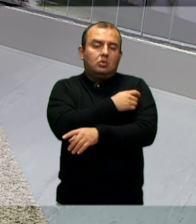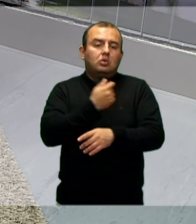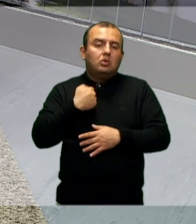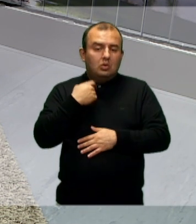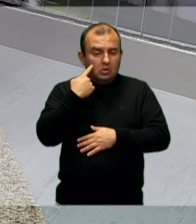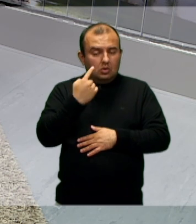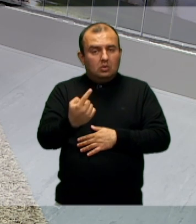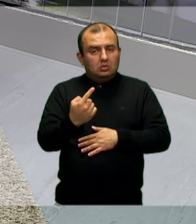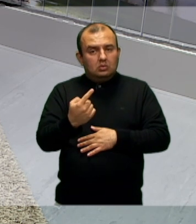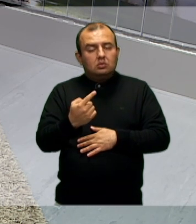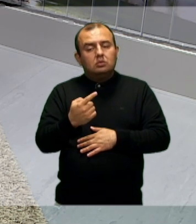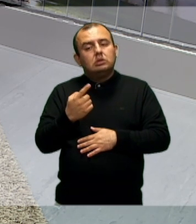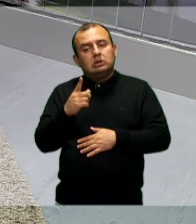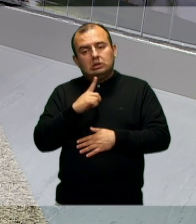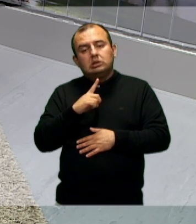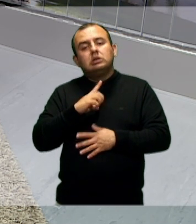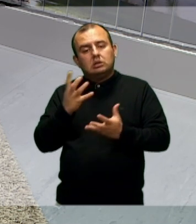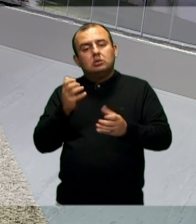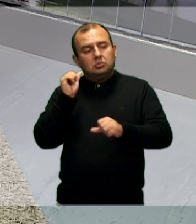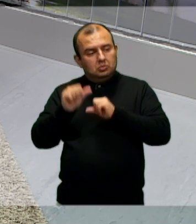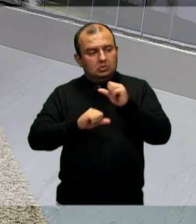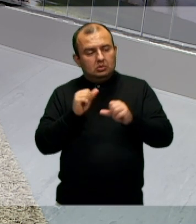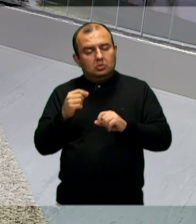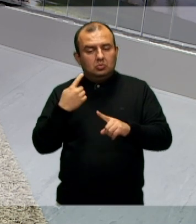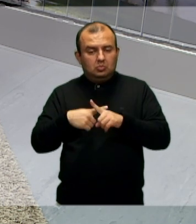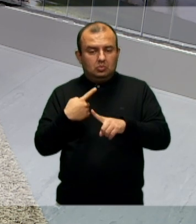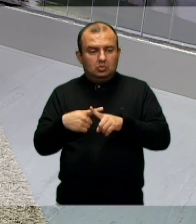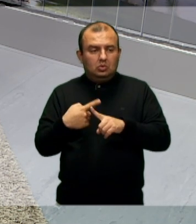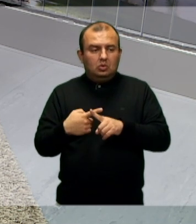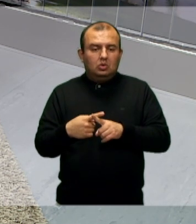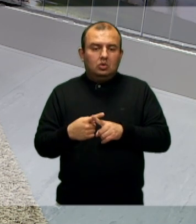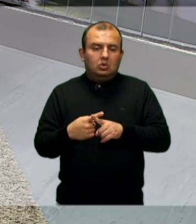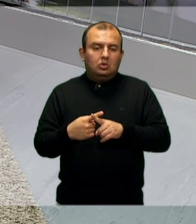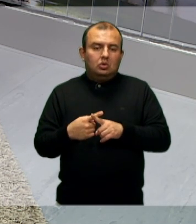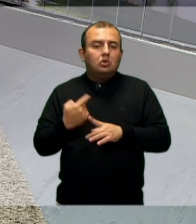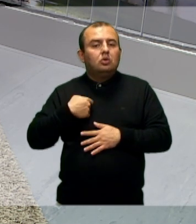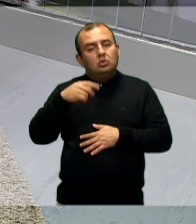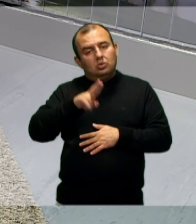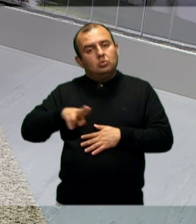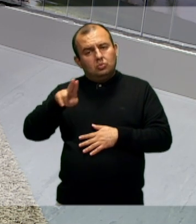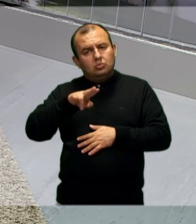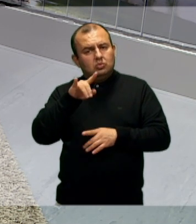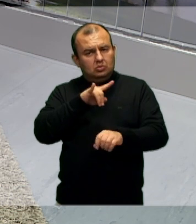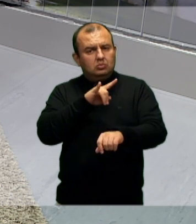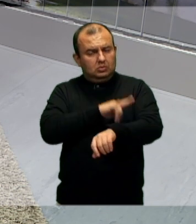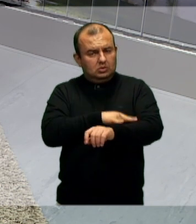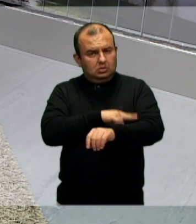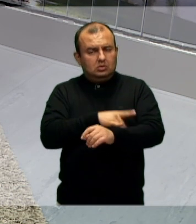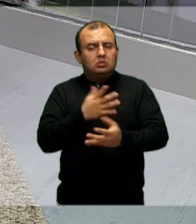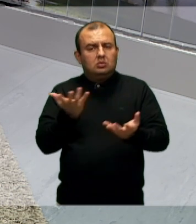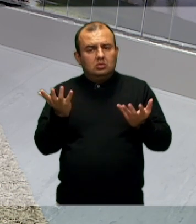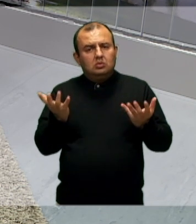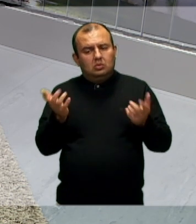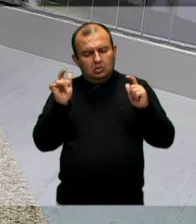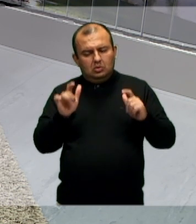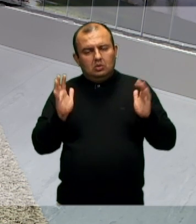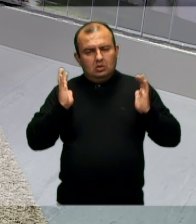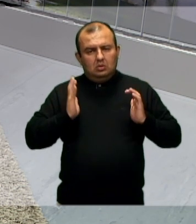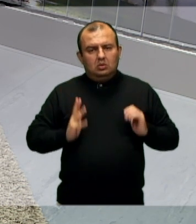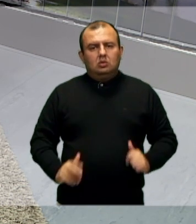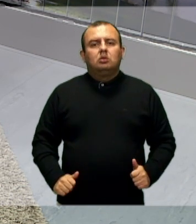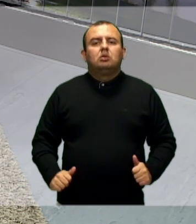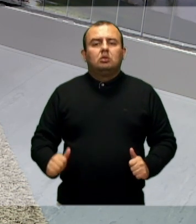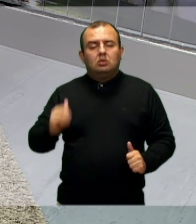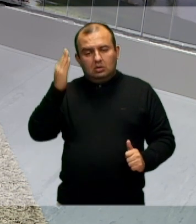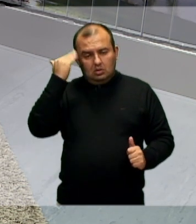e quis que tivesse uma mudança. Porque eu, eu, eu uso aquele local. Então, eu quero um lugar limpo, um lugar onde eu